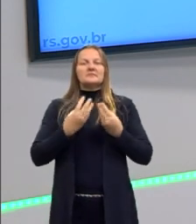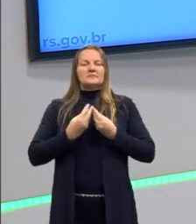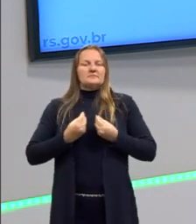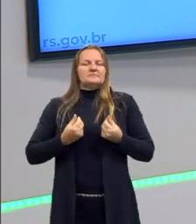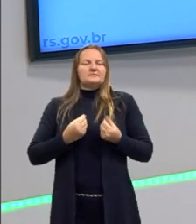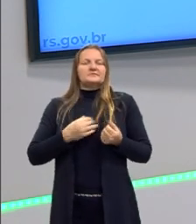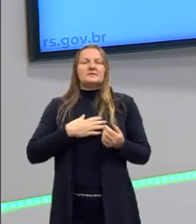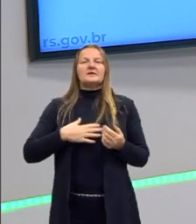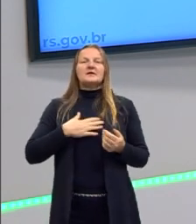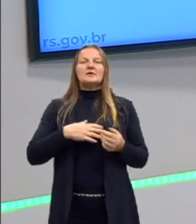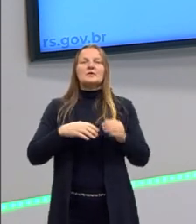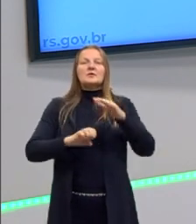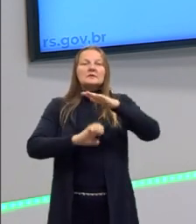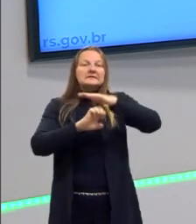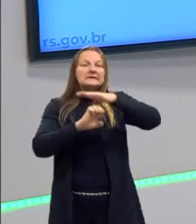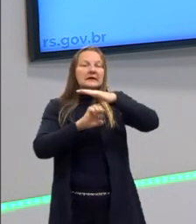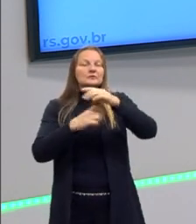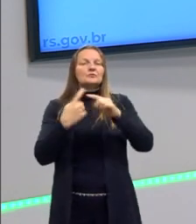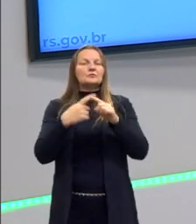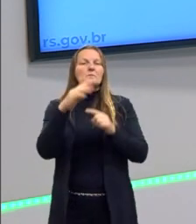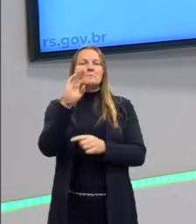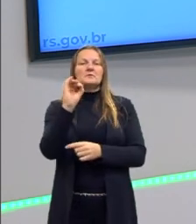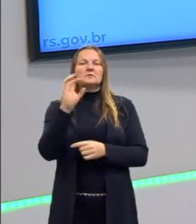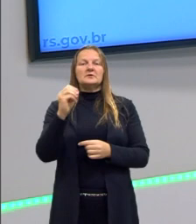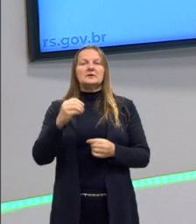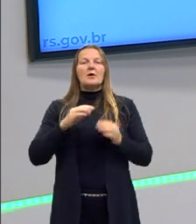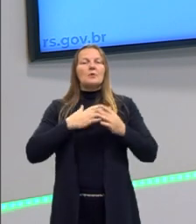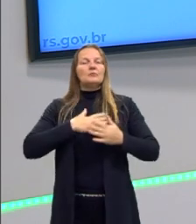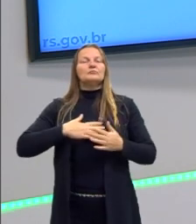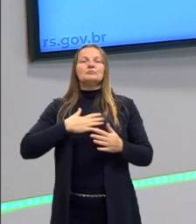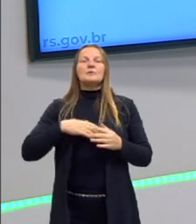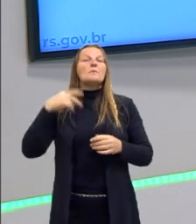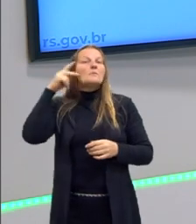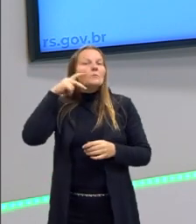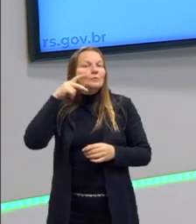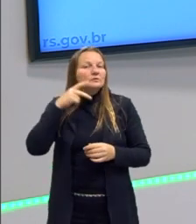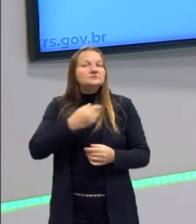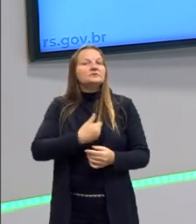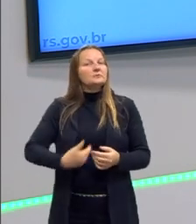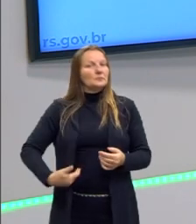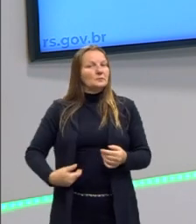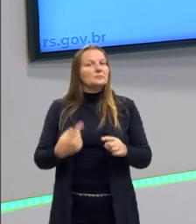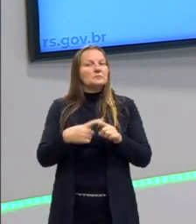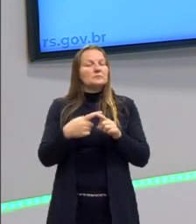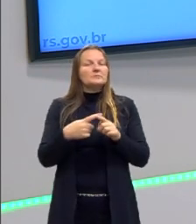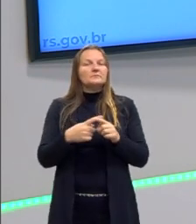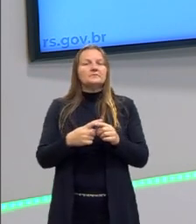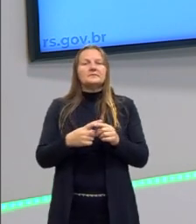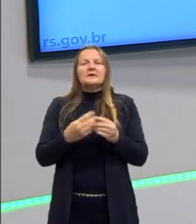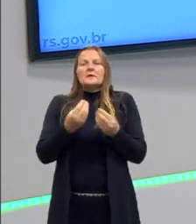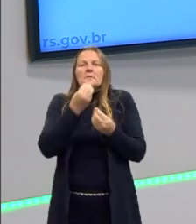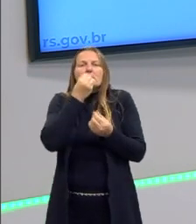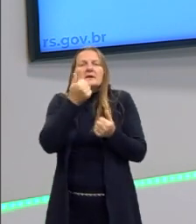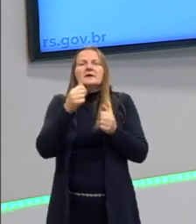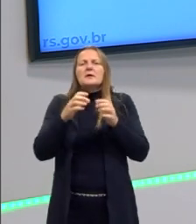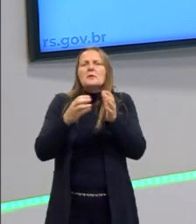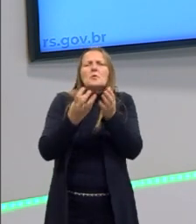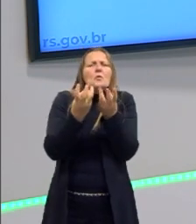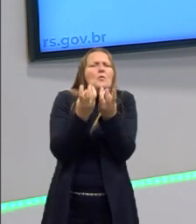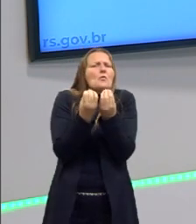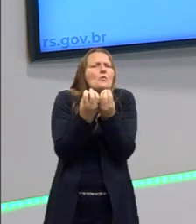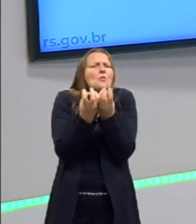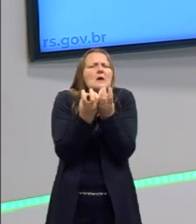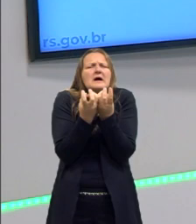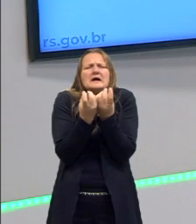a função do Estado com o biopoder é promover políticas para o bem do maior número de pessoas